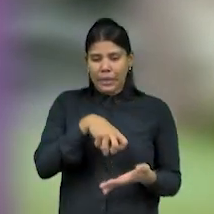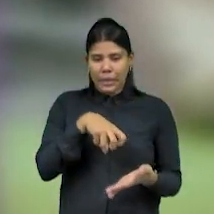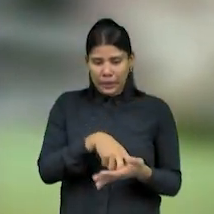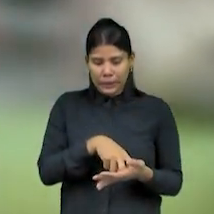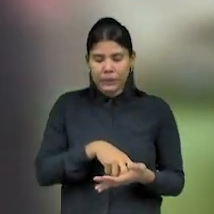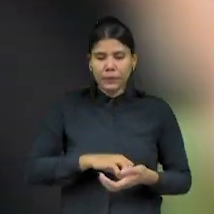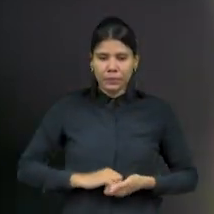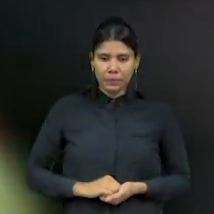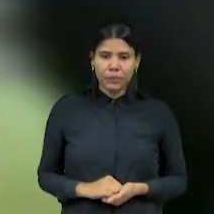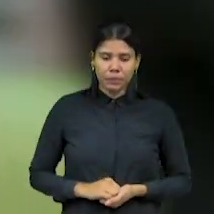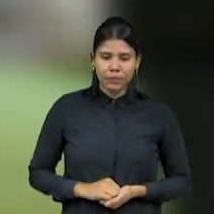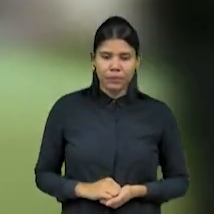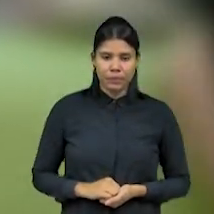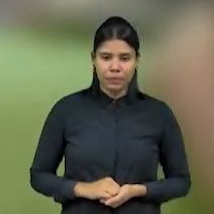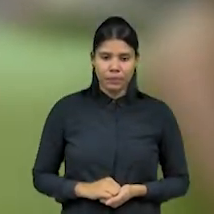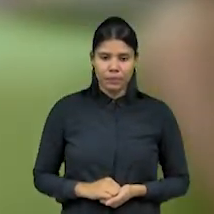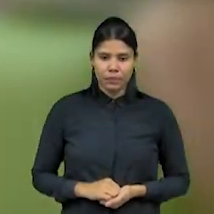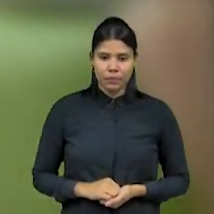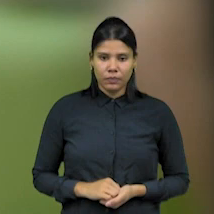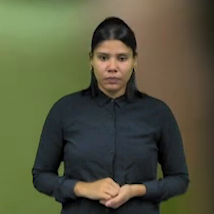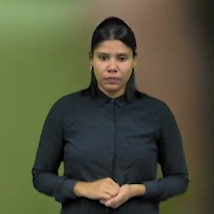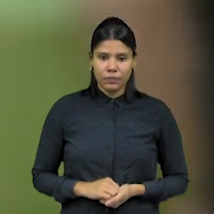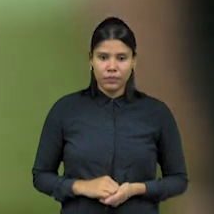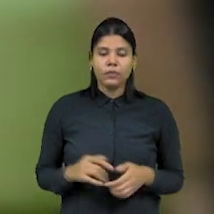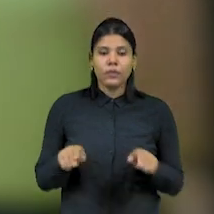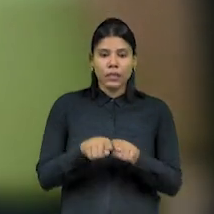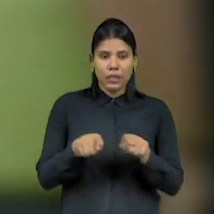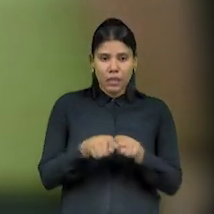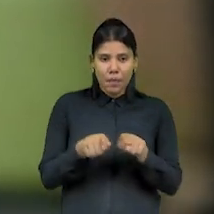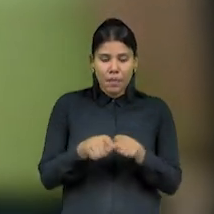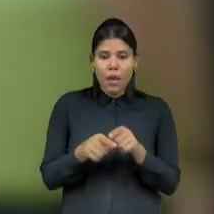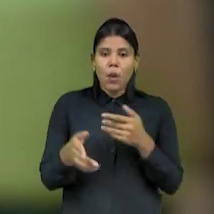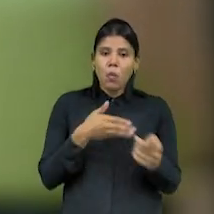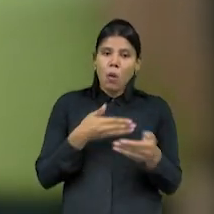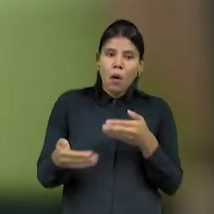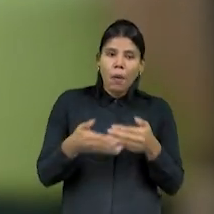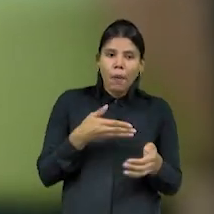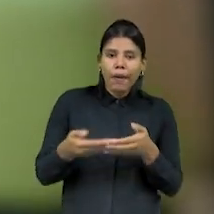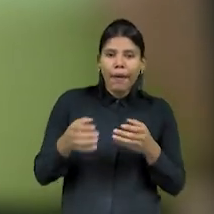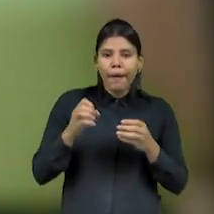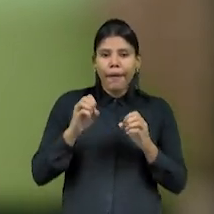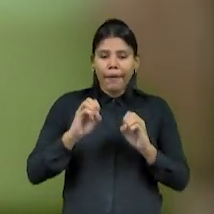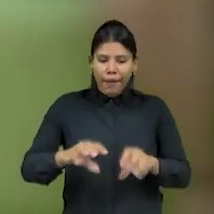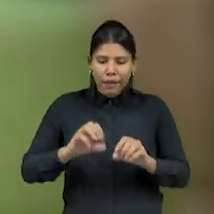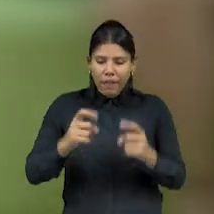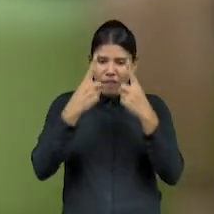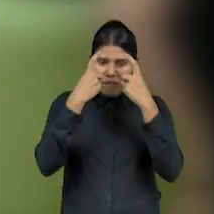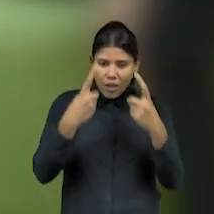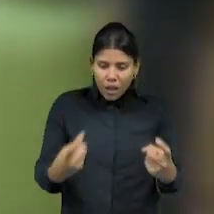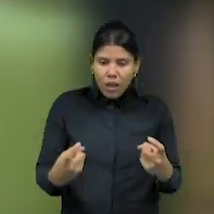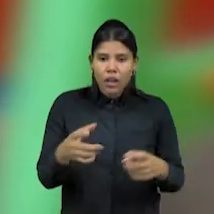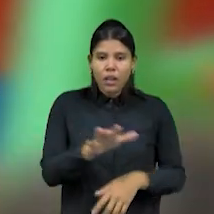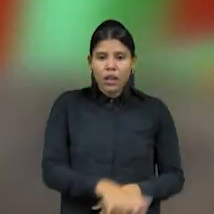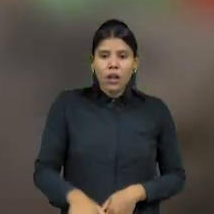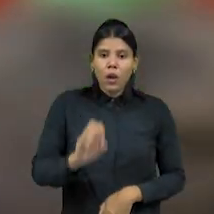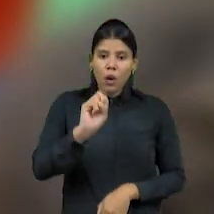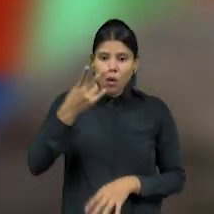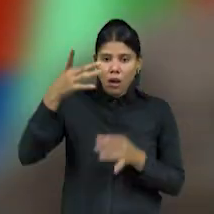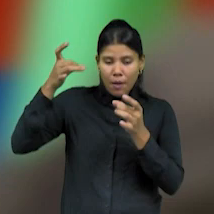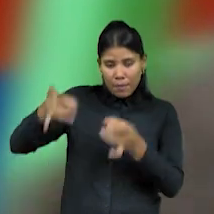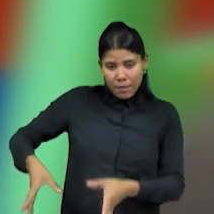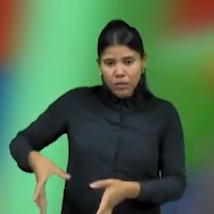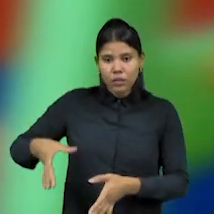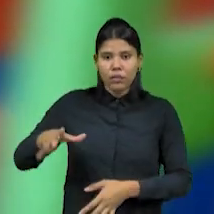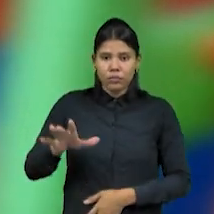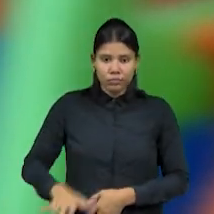educação, correção ou disciplina contra a criança ou adolescente ou o abandono de incapaz. A pena será